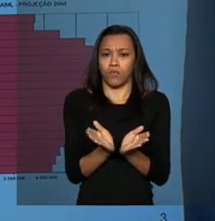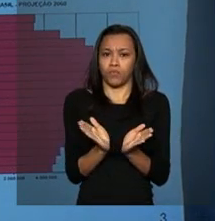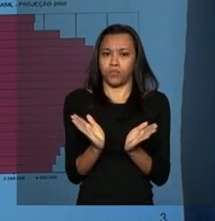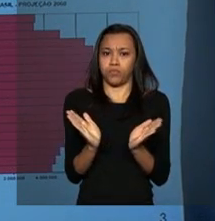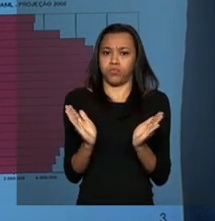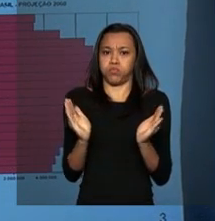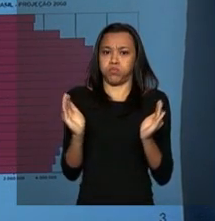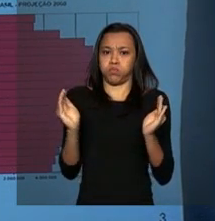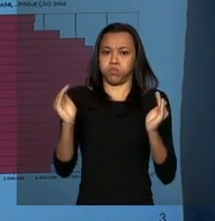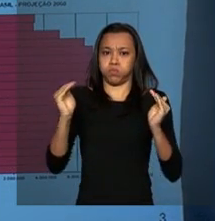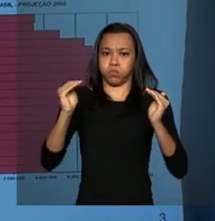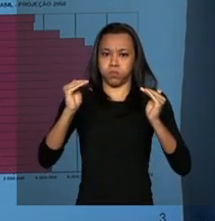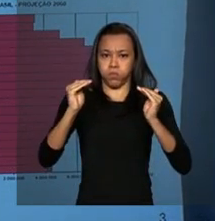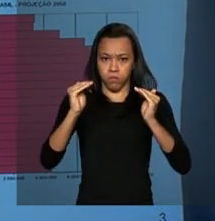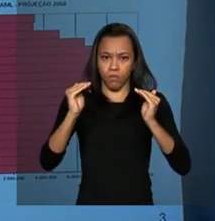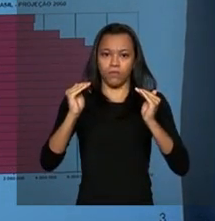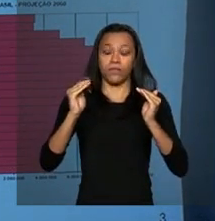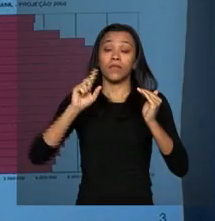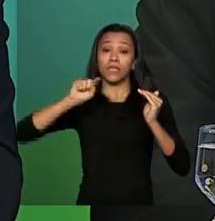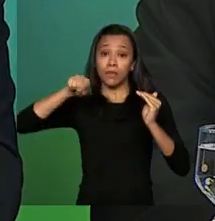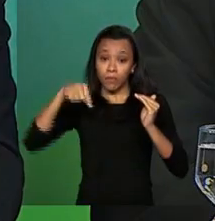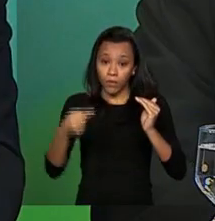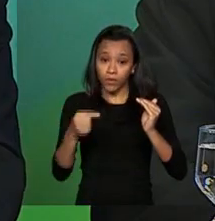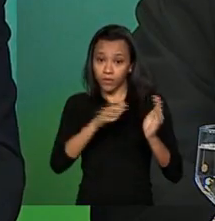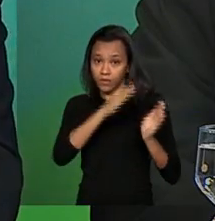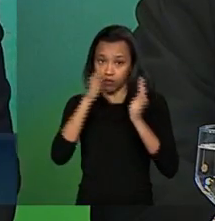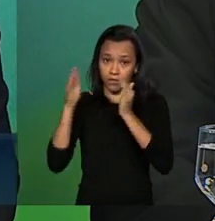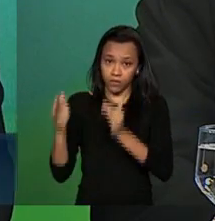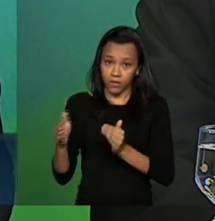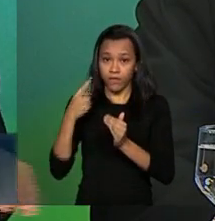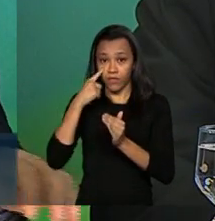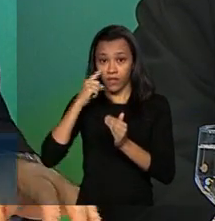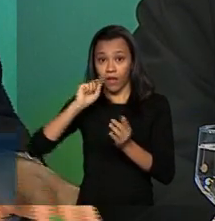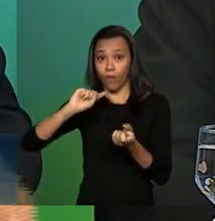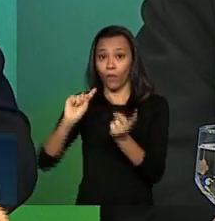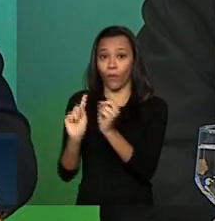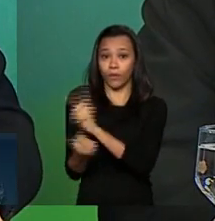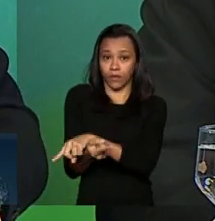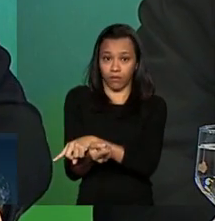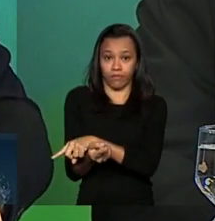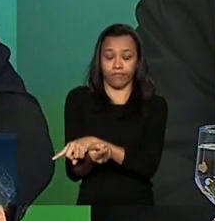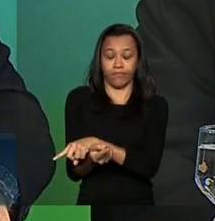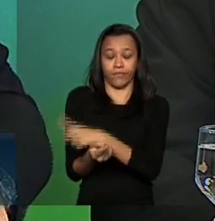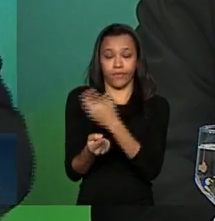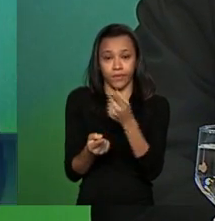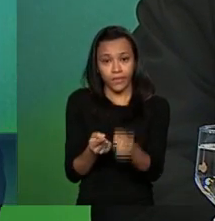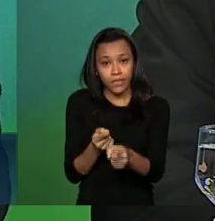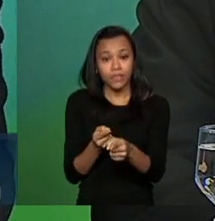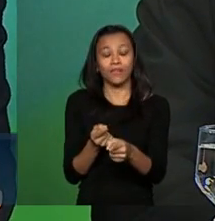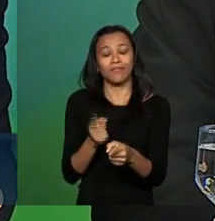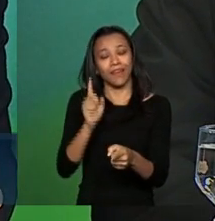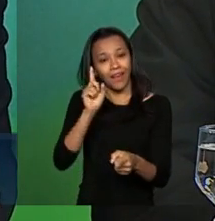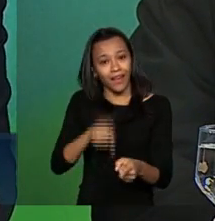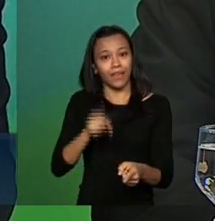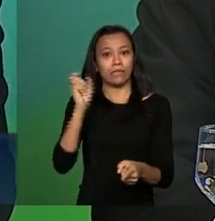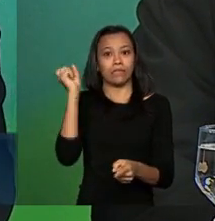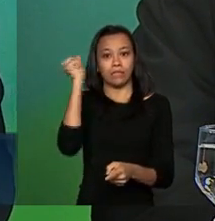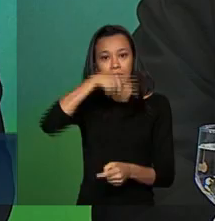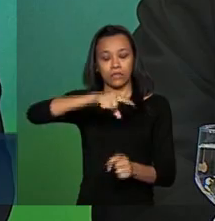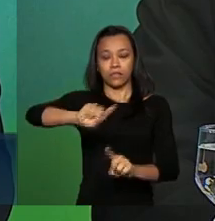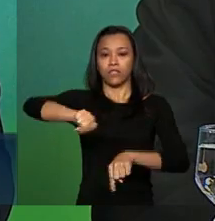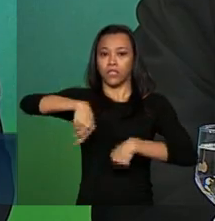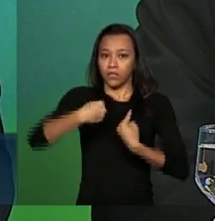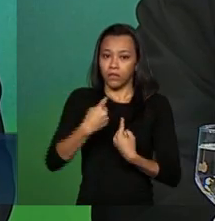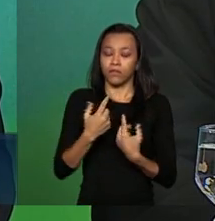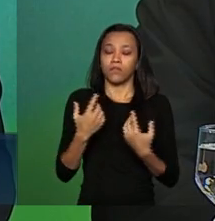e, mais à frente, essa pirâmide se inverte. Então, este é o desafio. Aqui